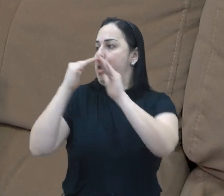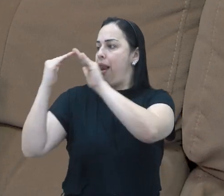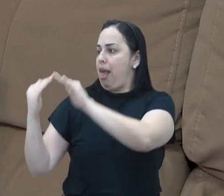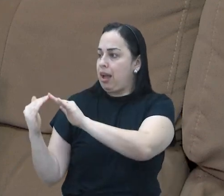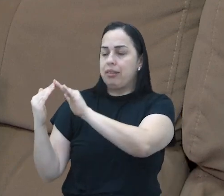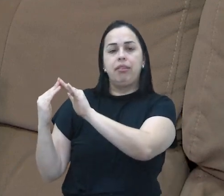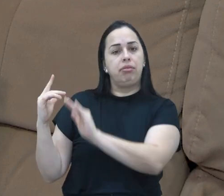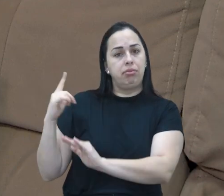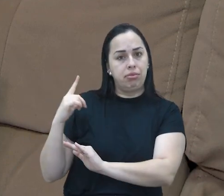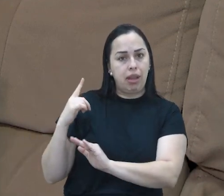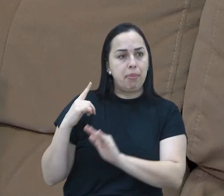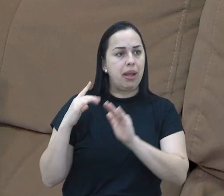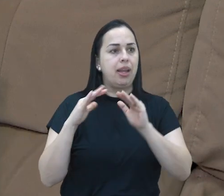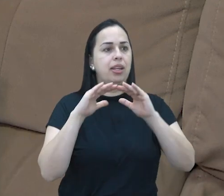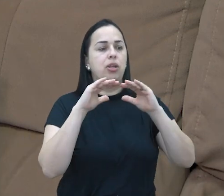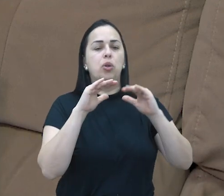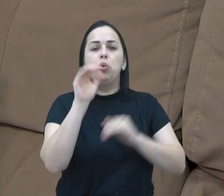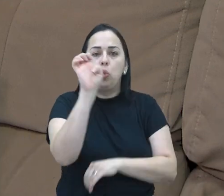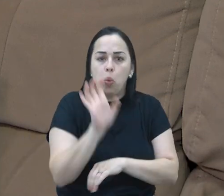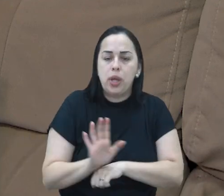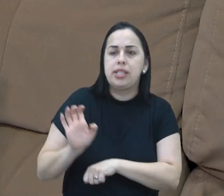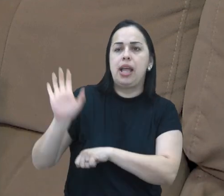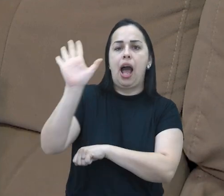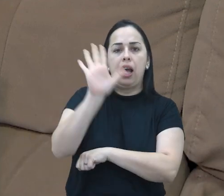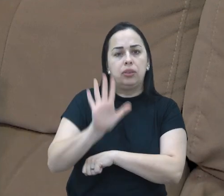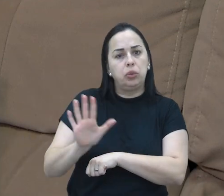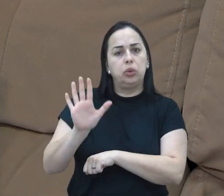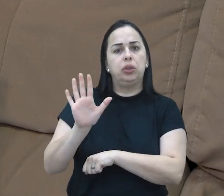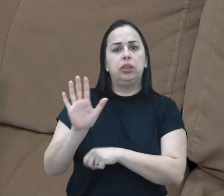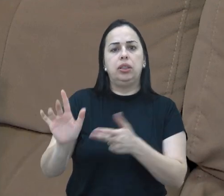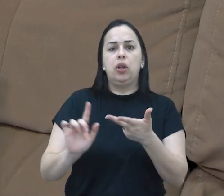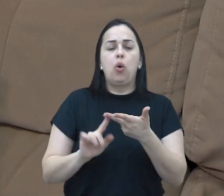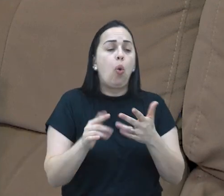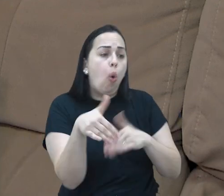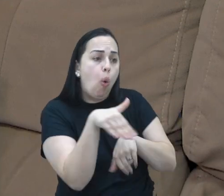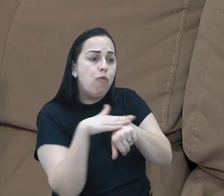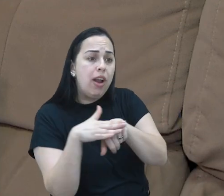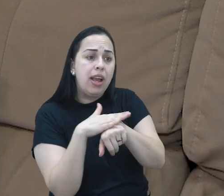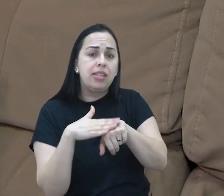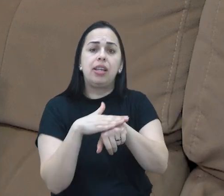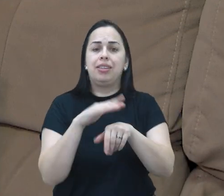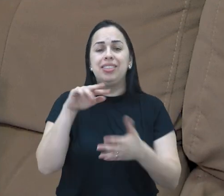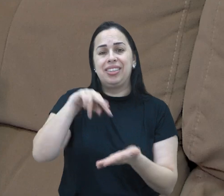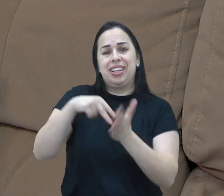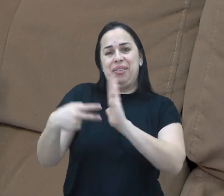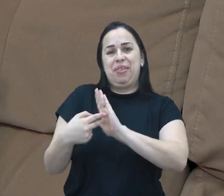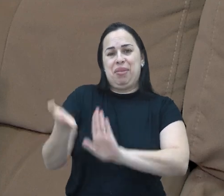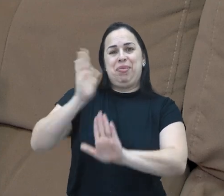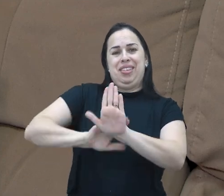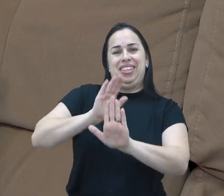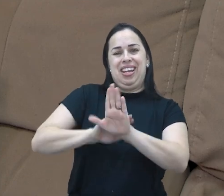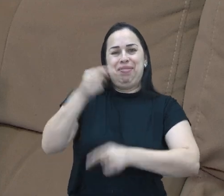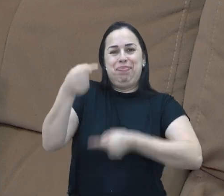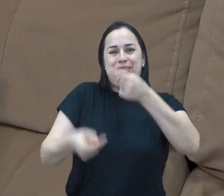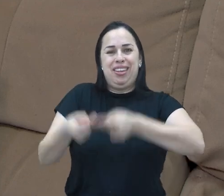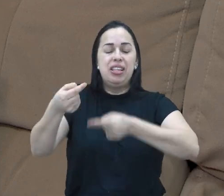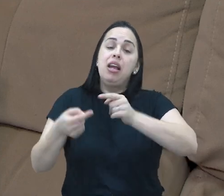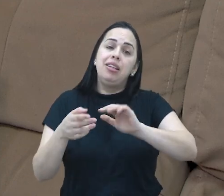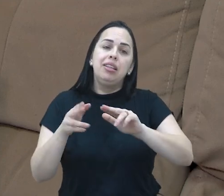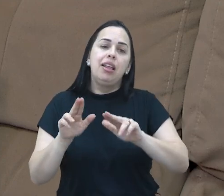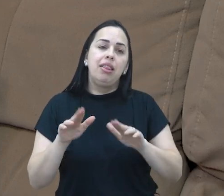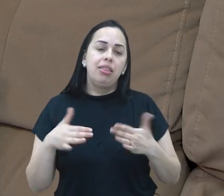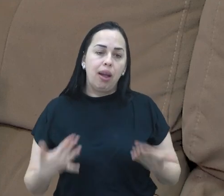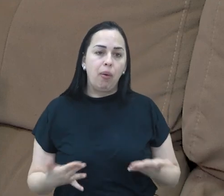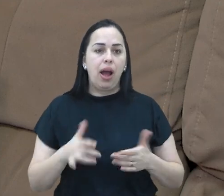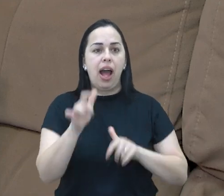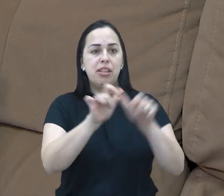vizinhança até no Estado inteiro. Uma forma de você conversar com as pessoas é política. Então, a política,